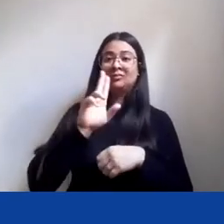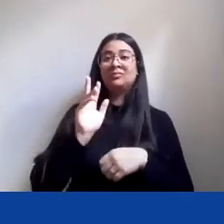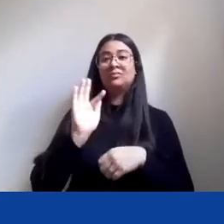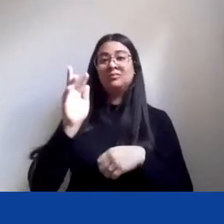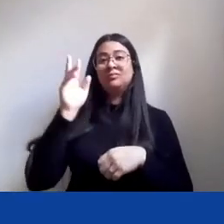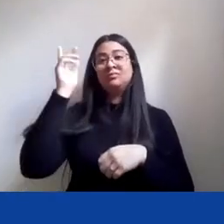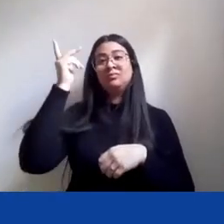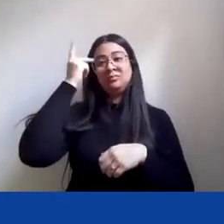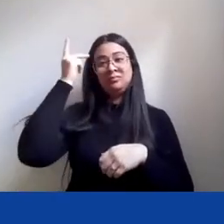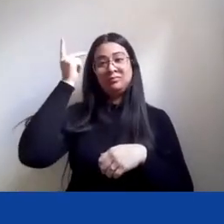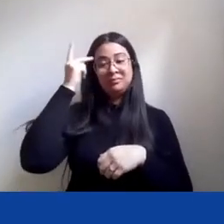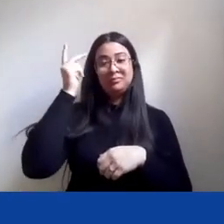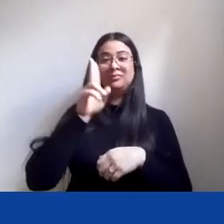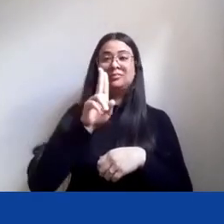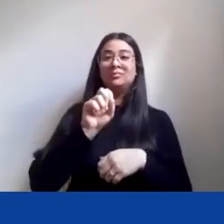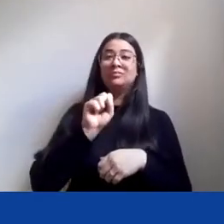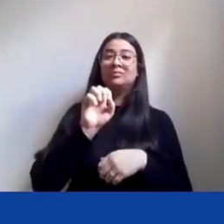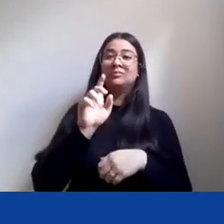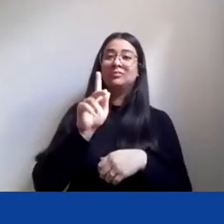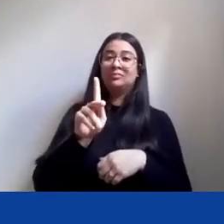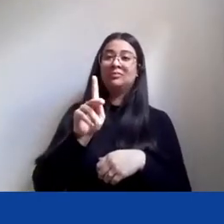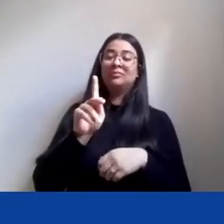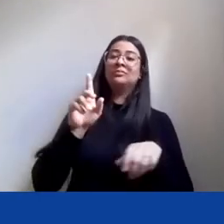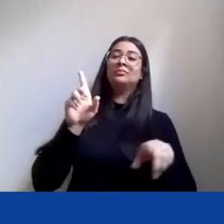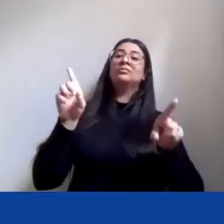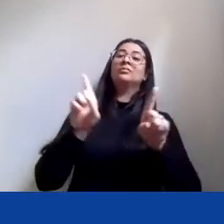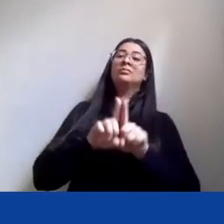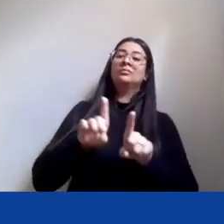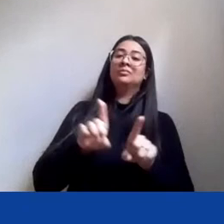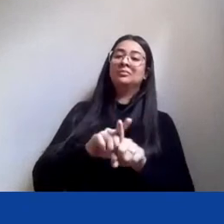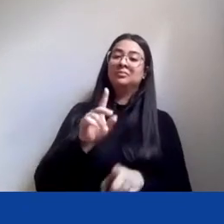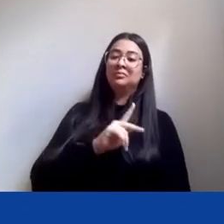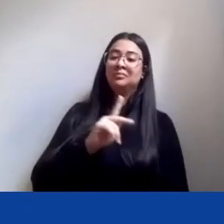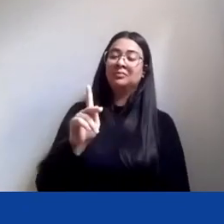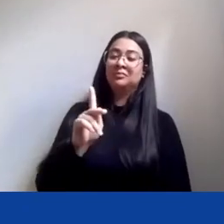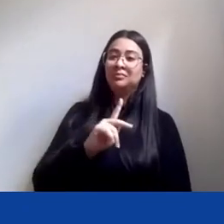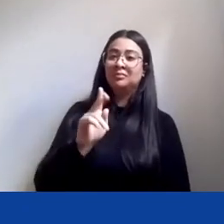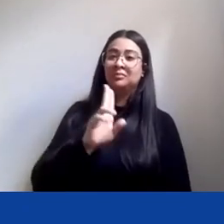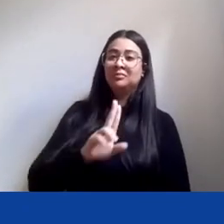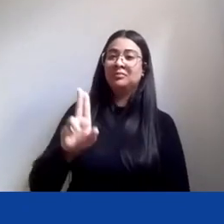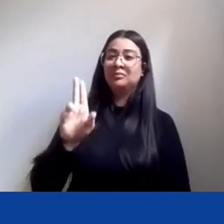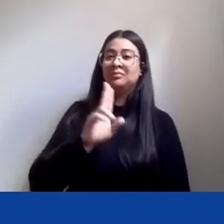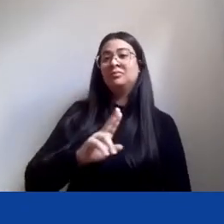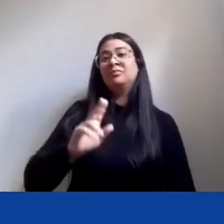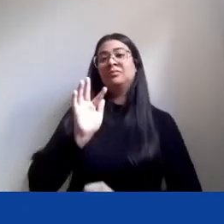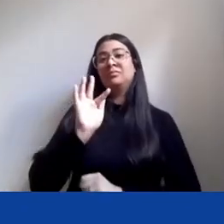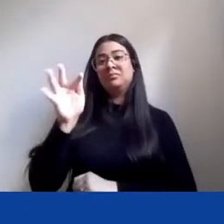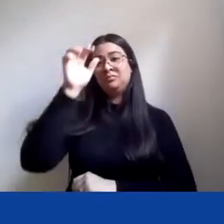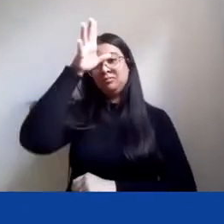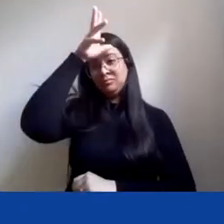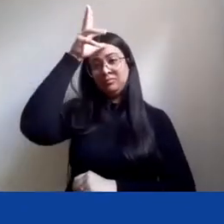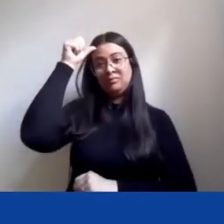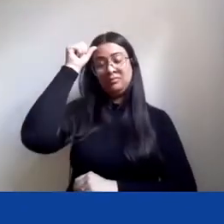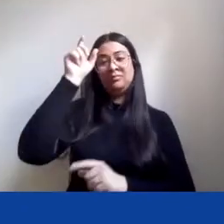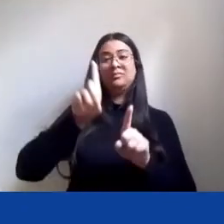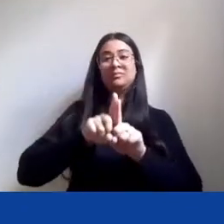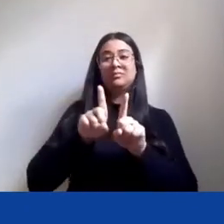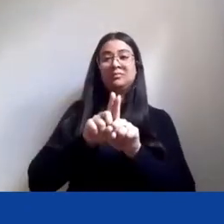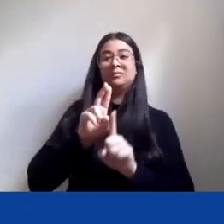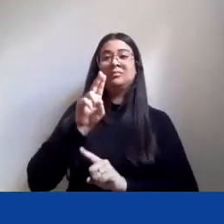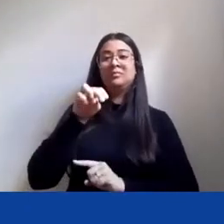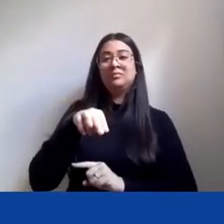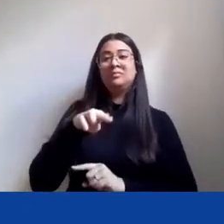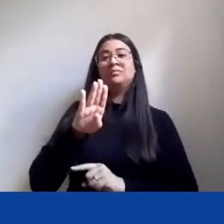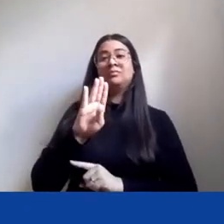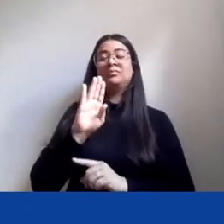ele foi professor da Universidade Federal do Amazonas de 90 a 94, da UNB de 94 a